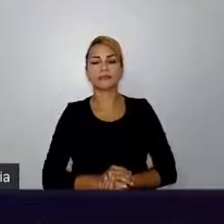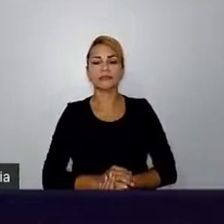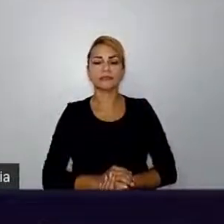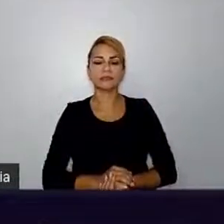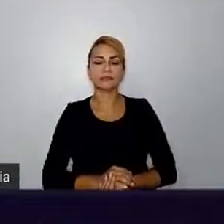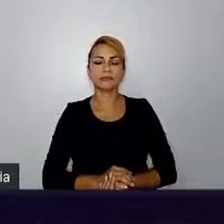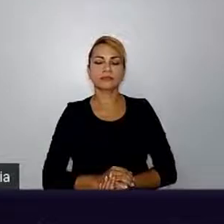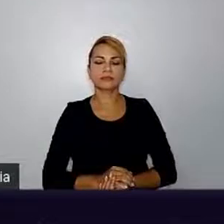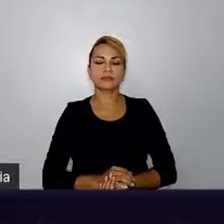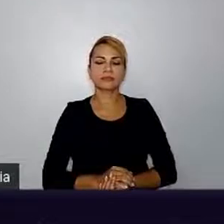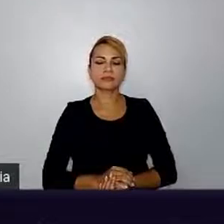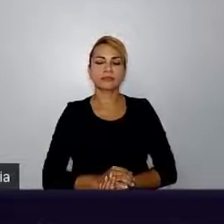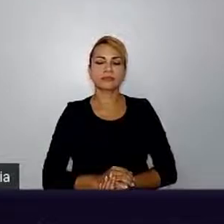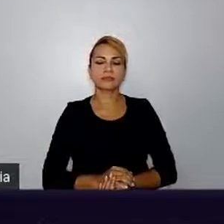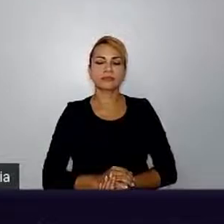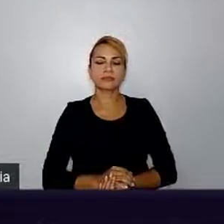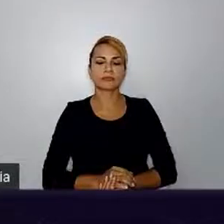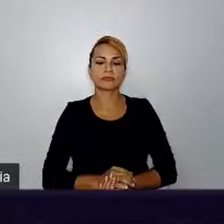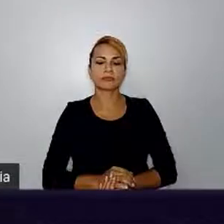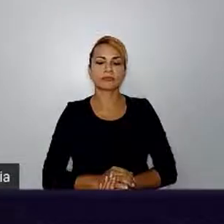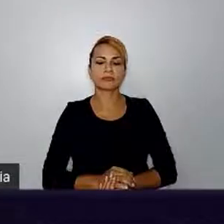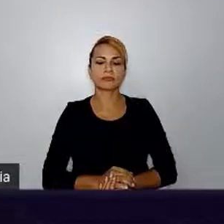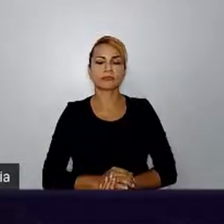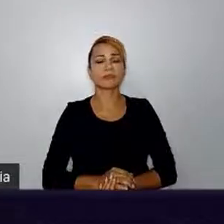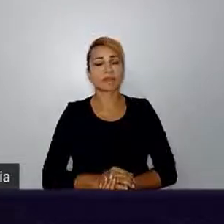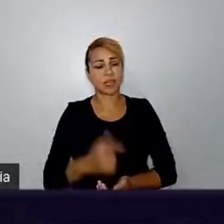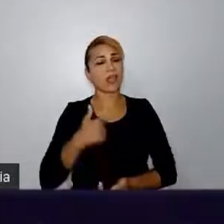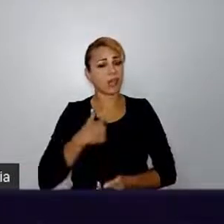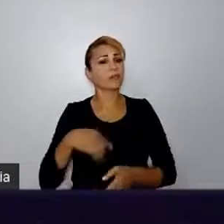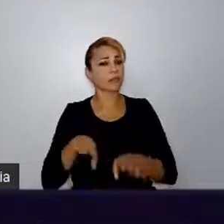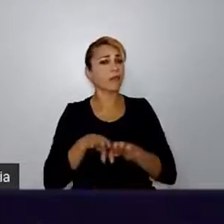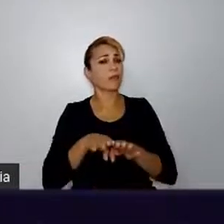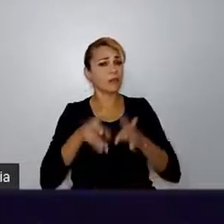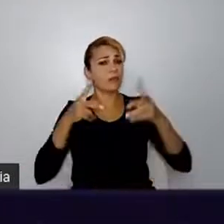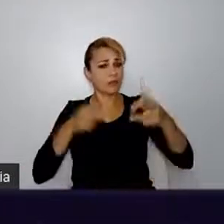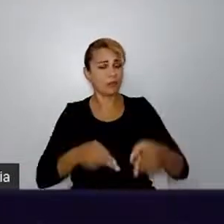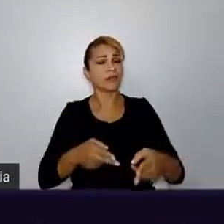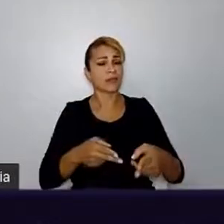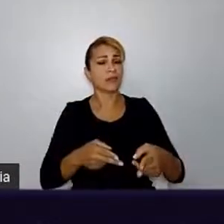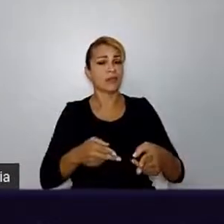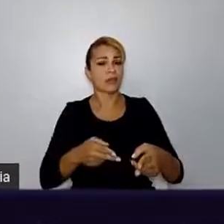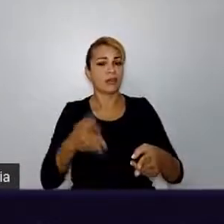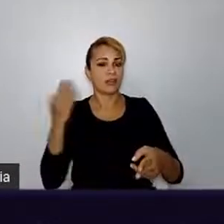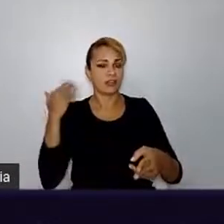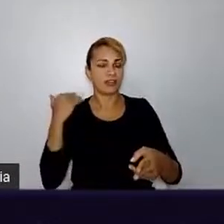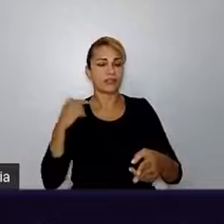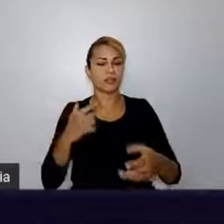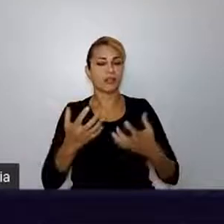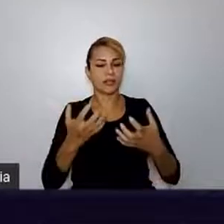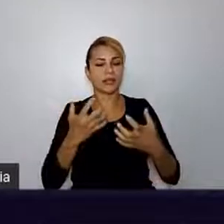Eu passei um problema específico, assim, Ana, eu queria te fazer uma pergunta, porque